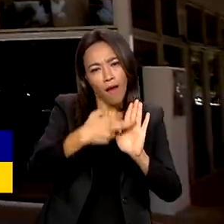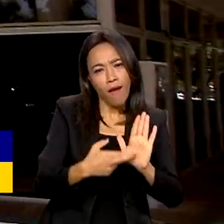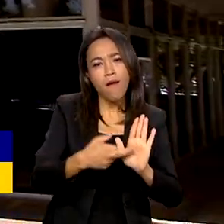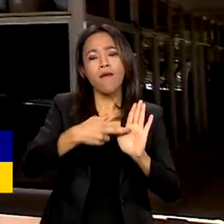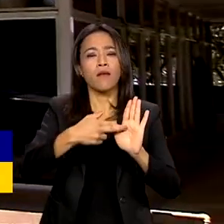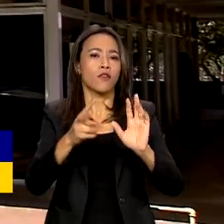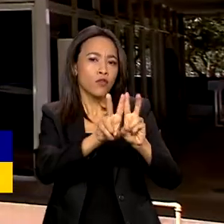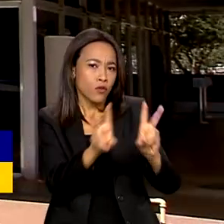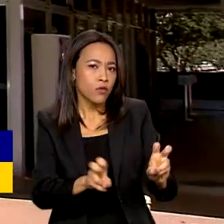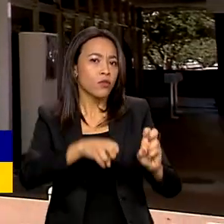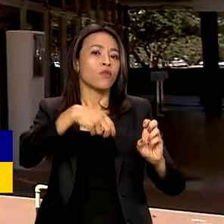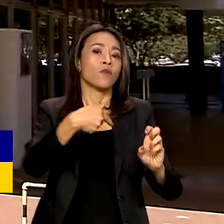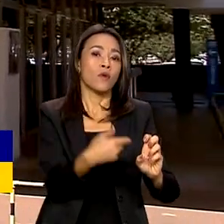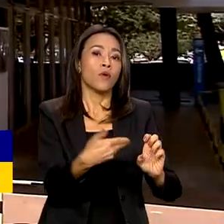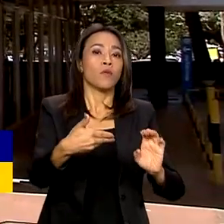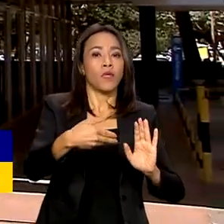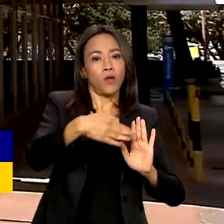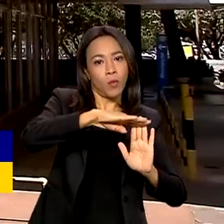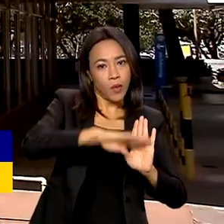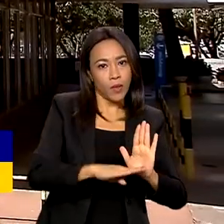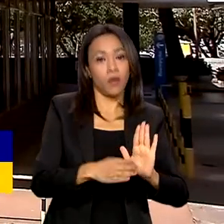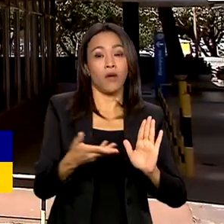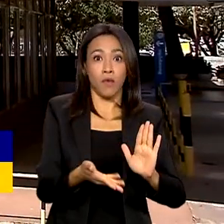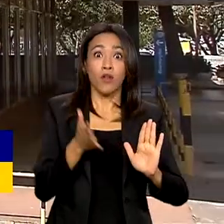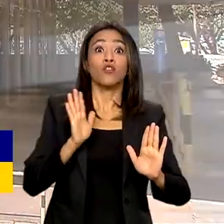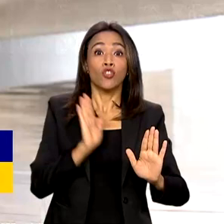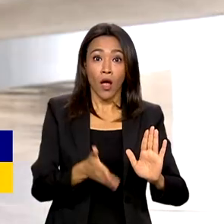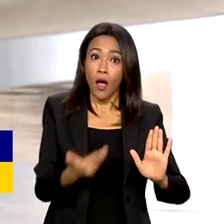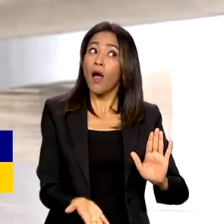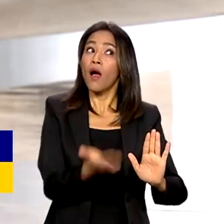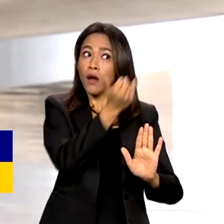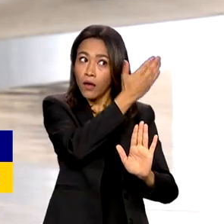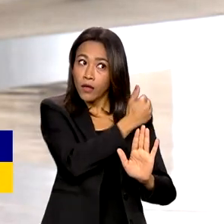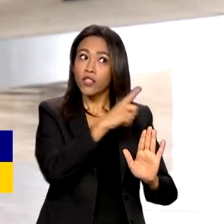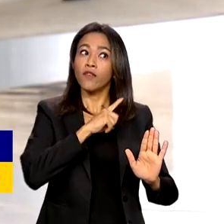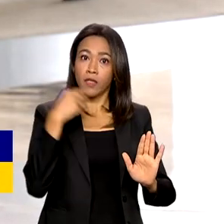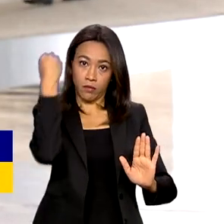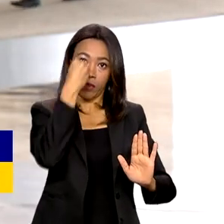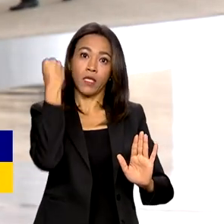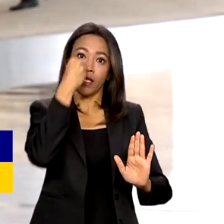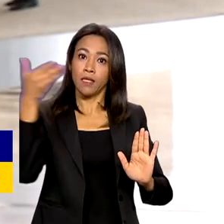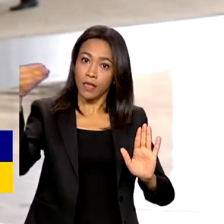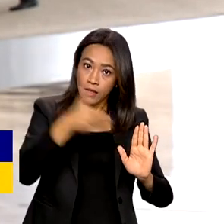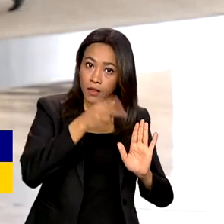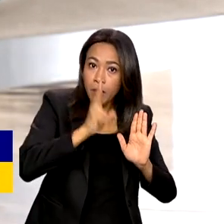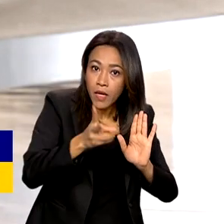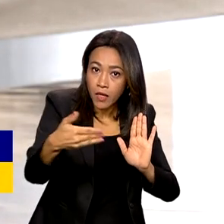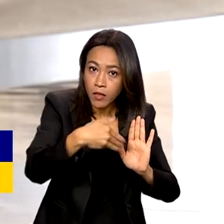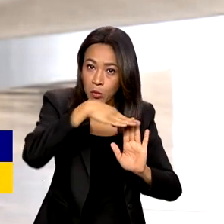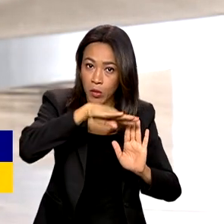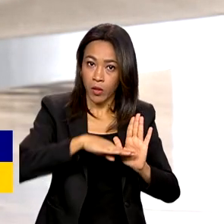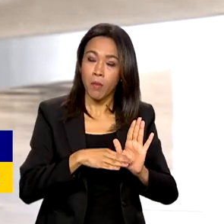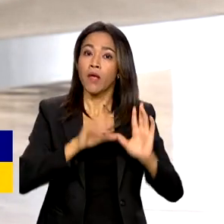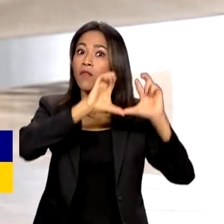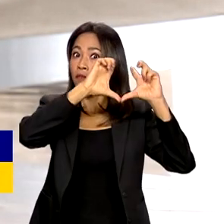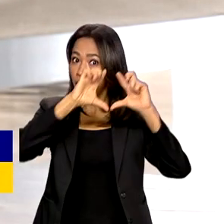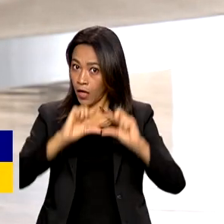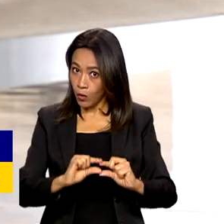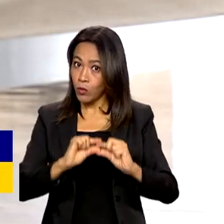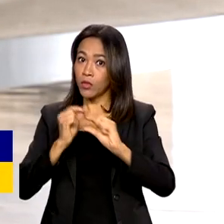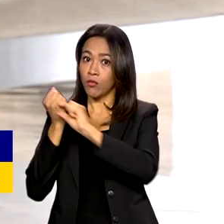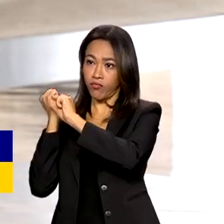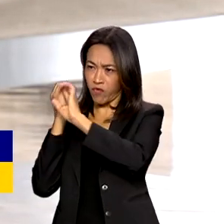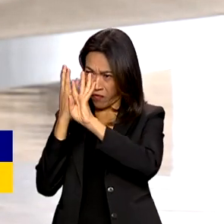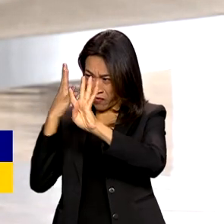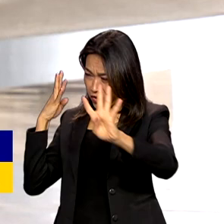programa. Lembrando, Vanessa, que esse bônus já foi adotado em 2009 com sucesso na redução de filas. Até